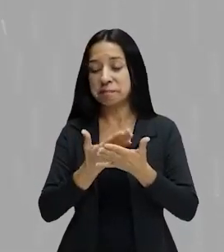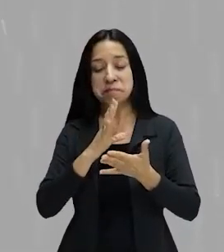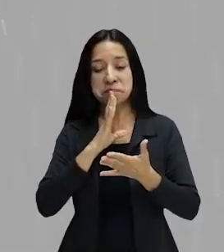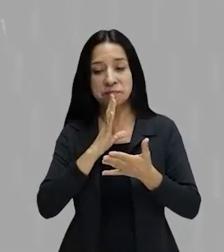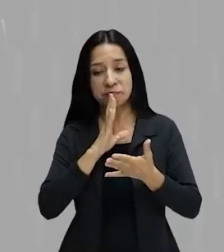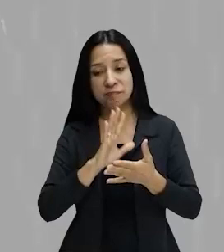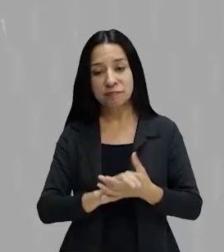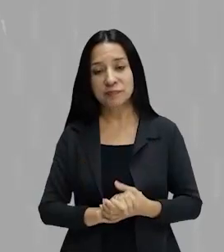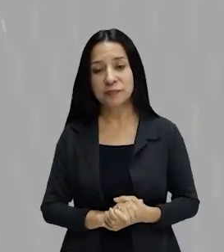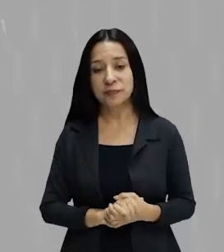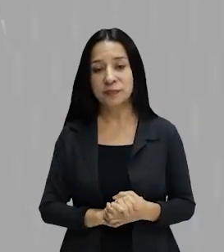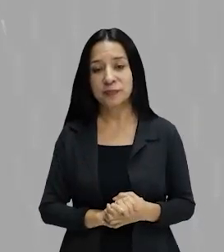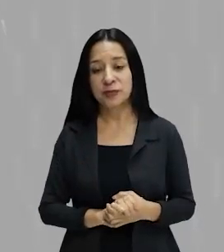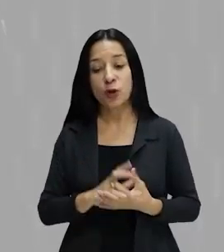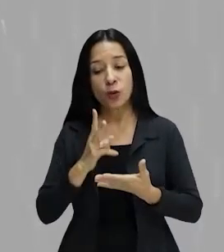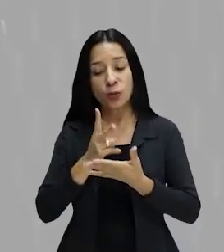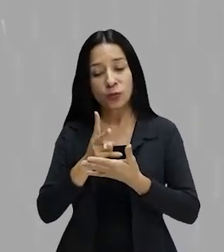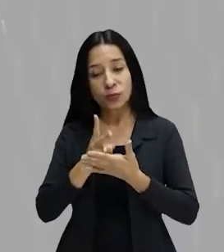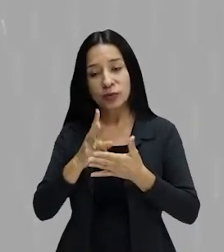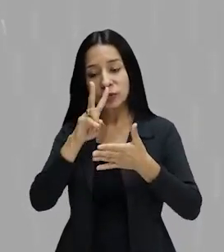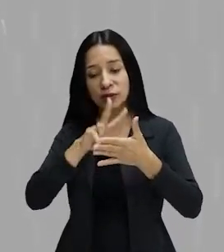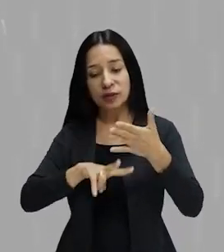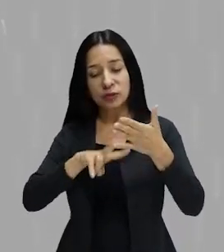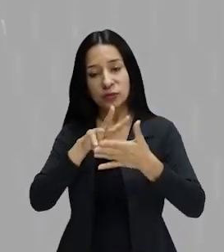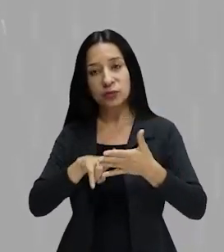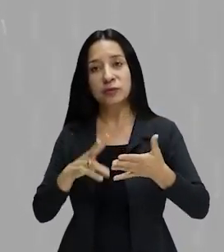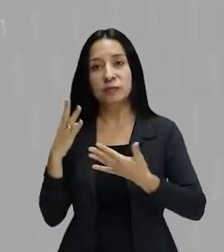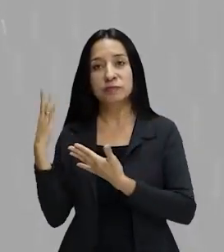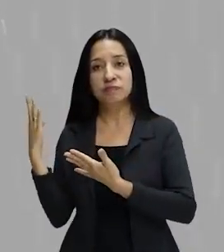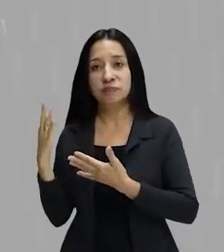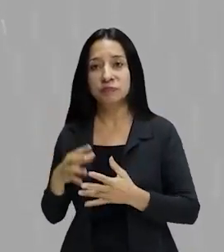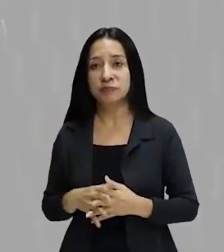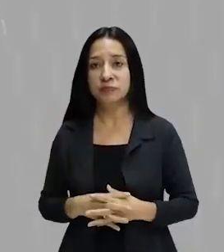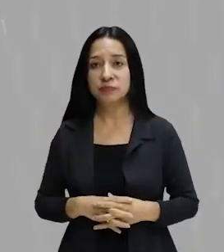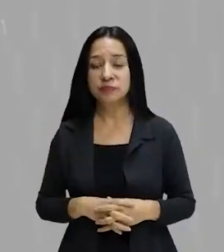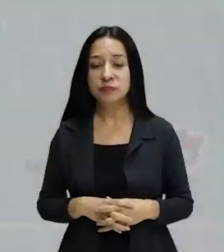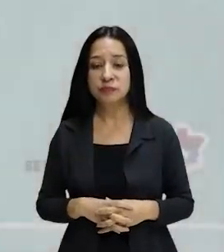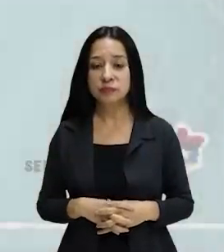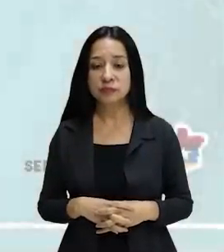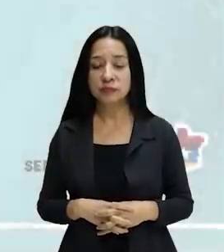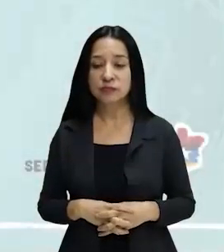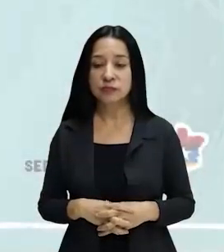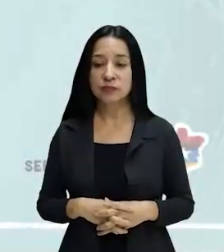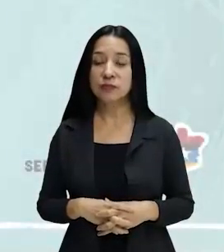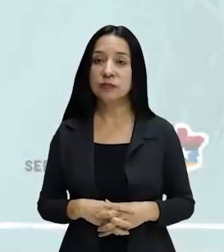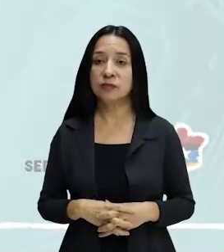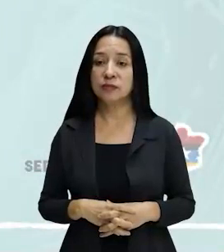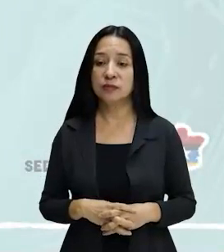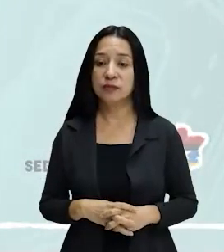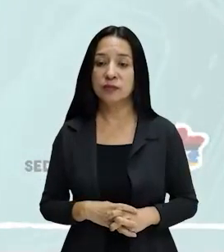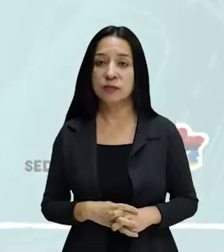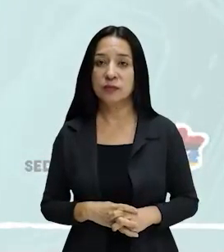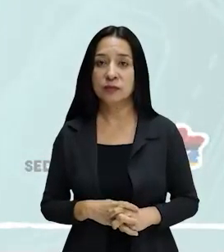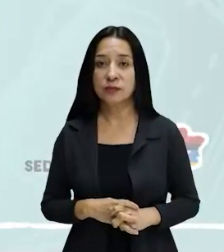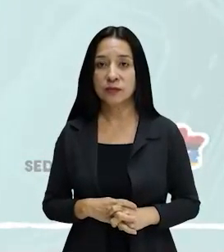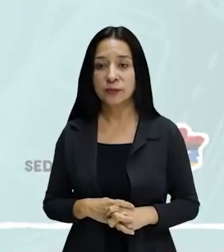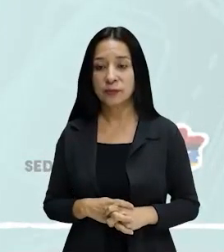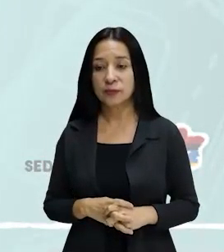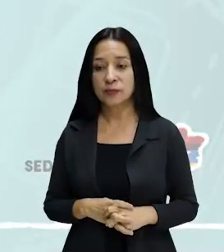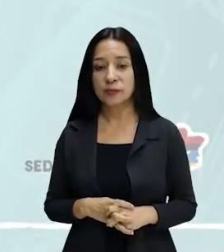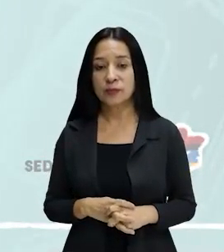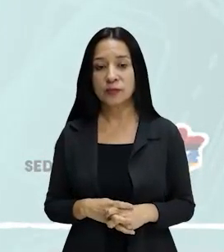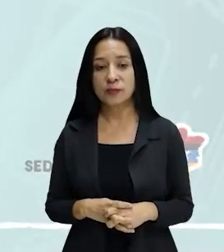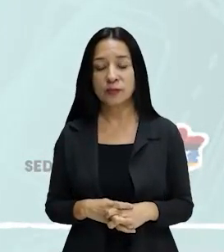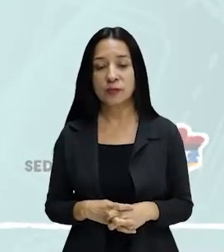continuando ainda a leitura. É possível aprender? É possível. Mas, tome o meu caso. Escritor, médico,